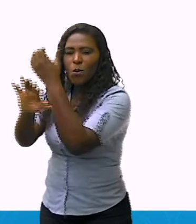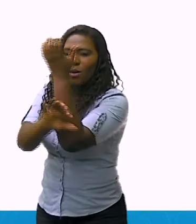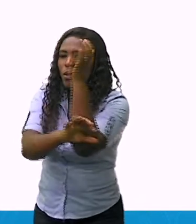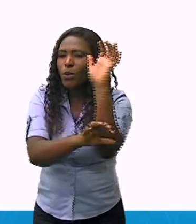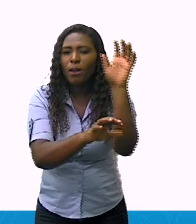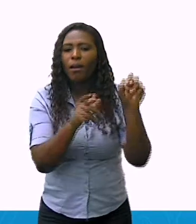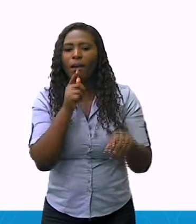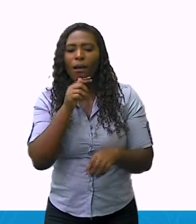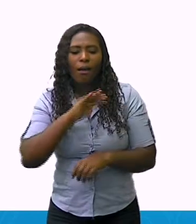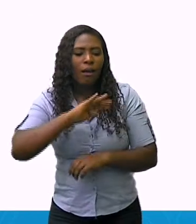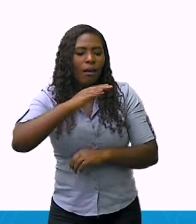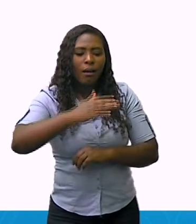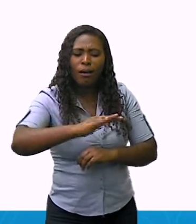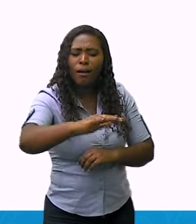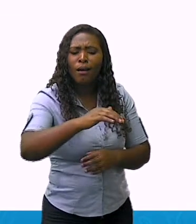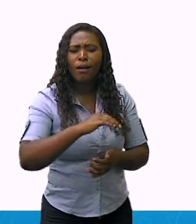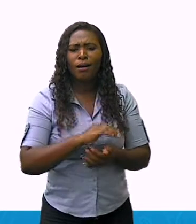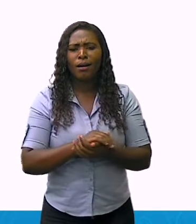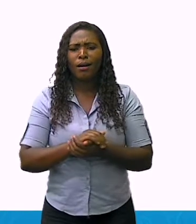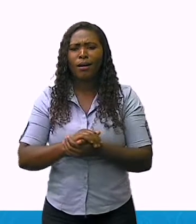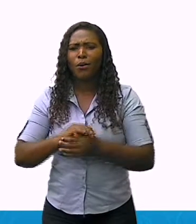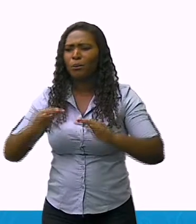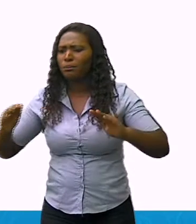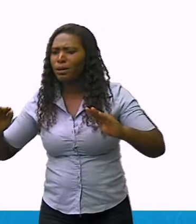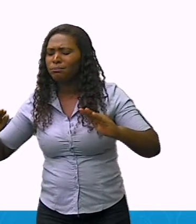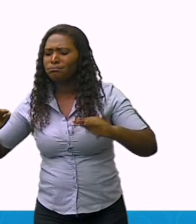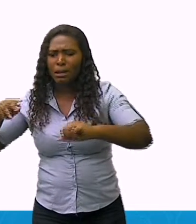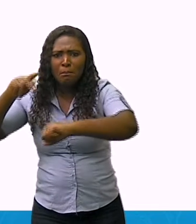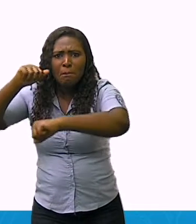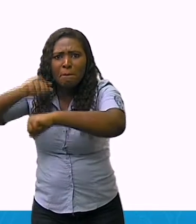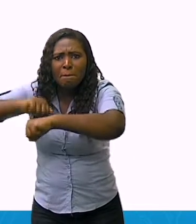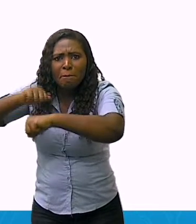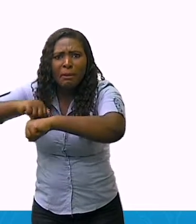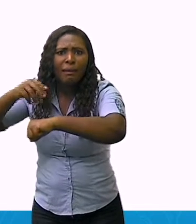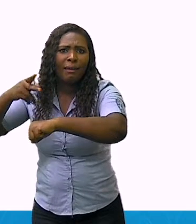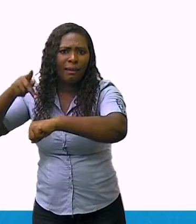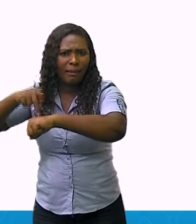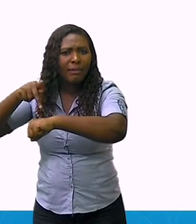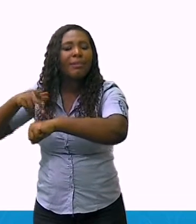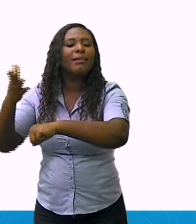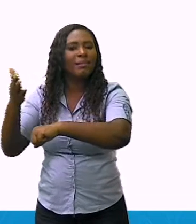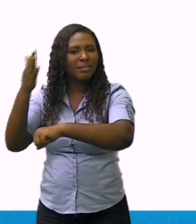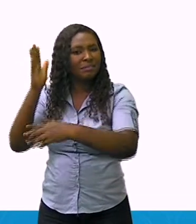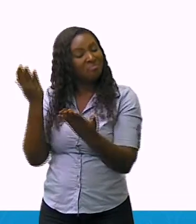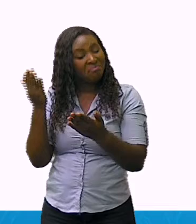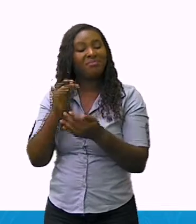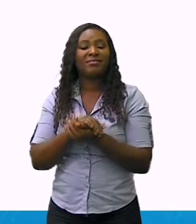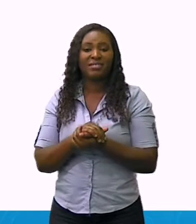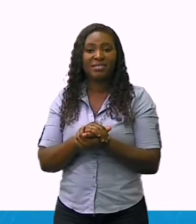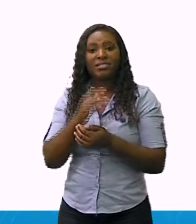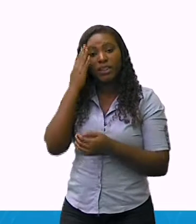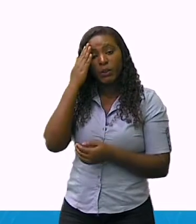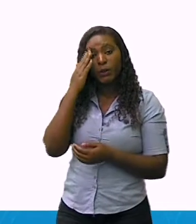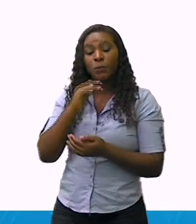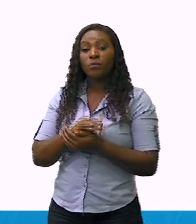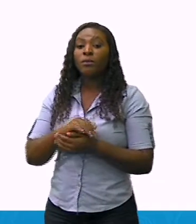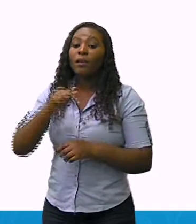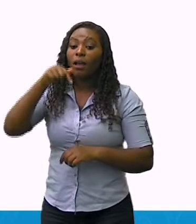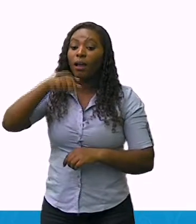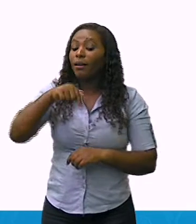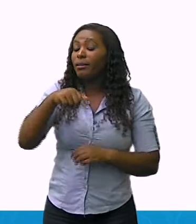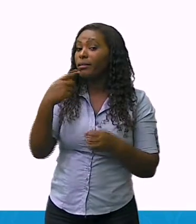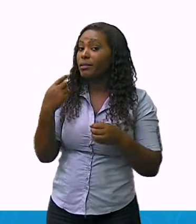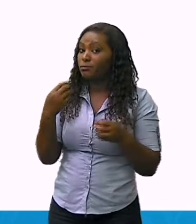Ao aplicar este conceito no município de Governador Valadares, é necessário